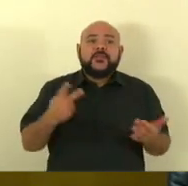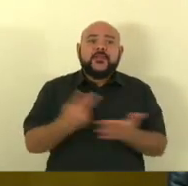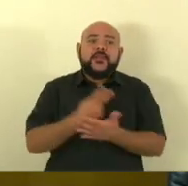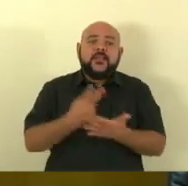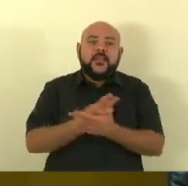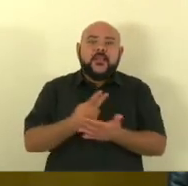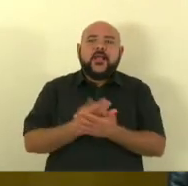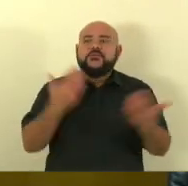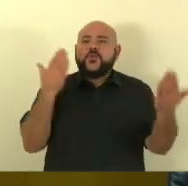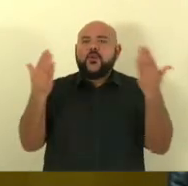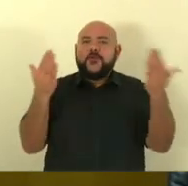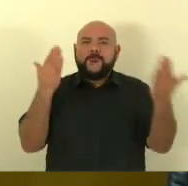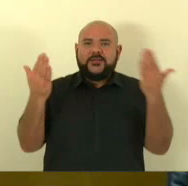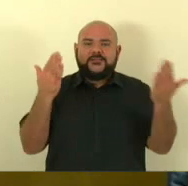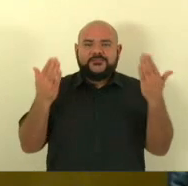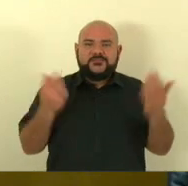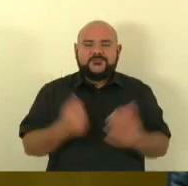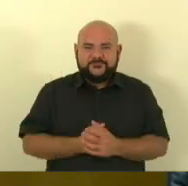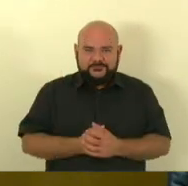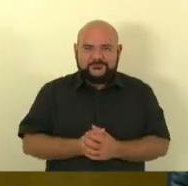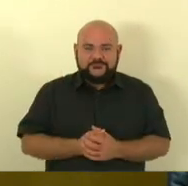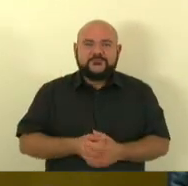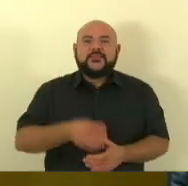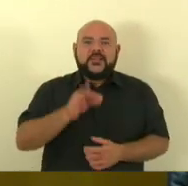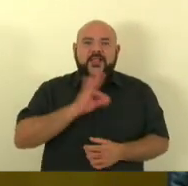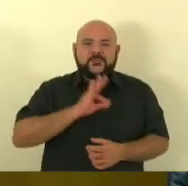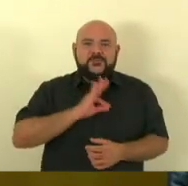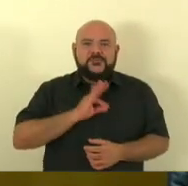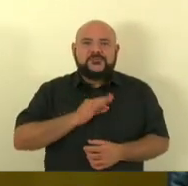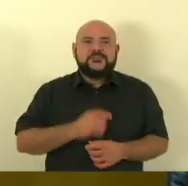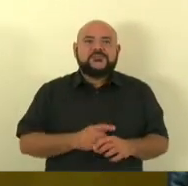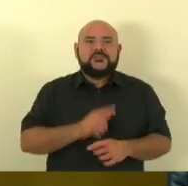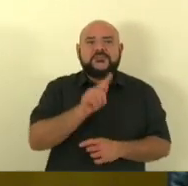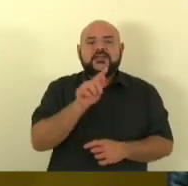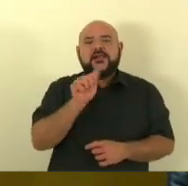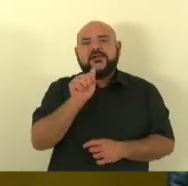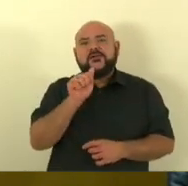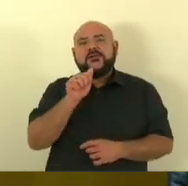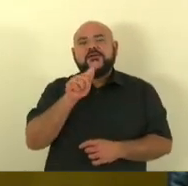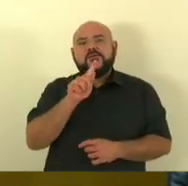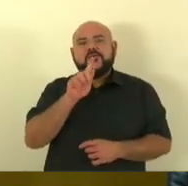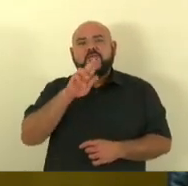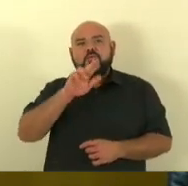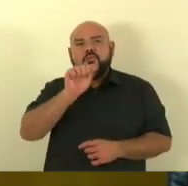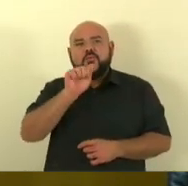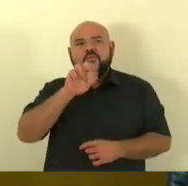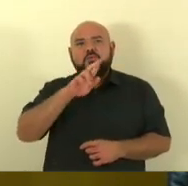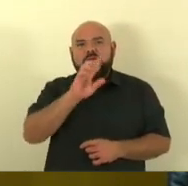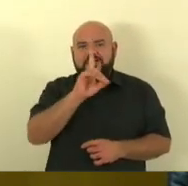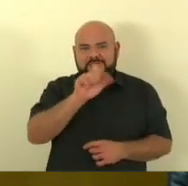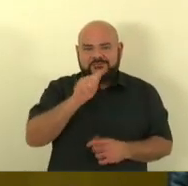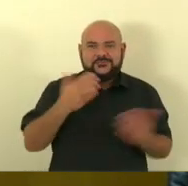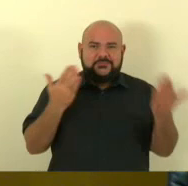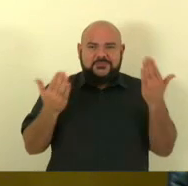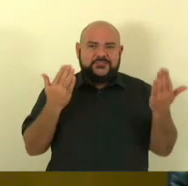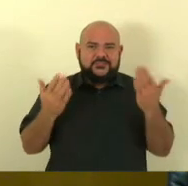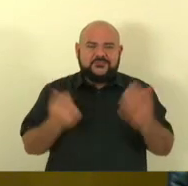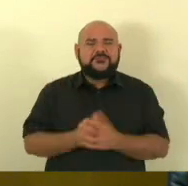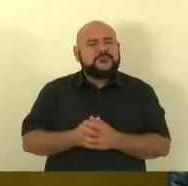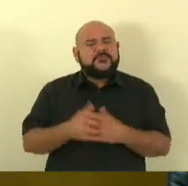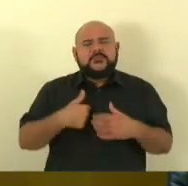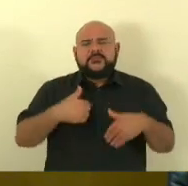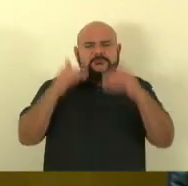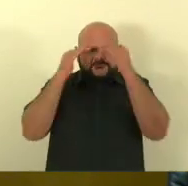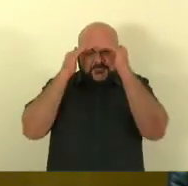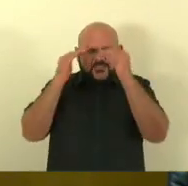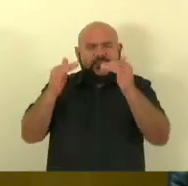comparação da guarda municipal com a polícia militar com todo o respeito que nós temos a todas as instituições que trabalham na segurança